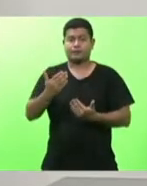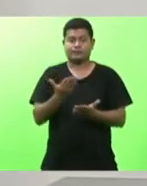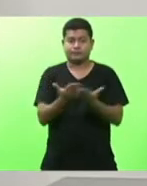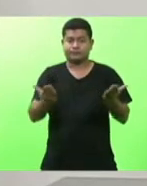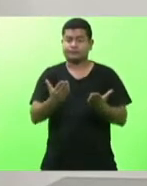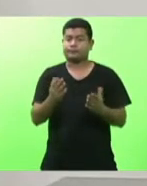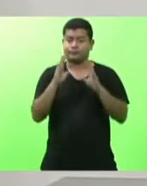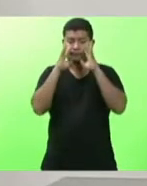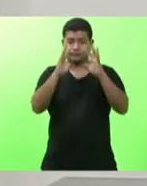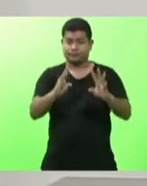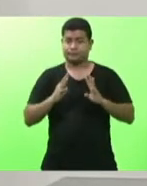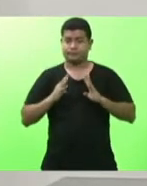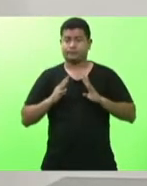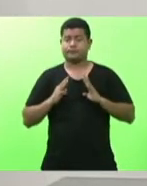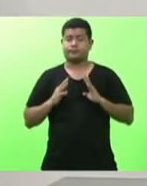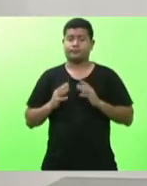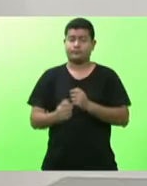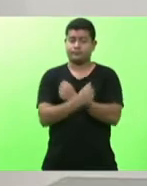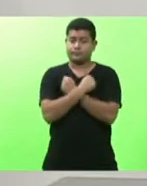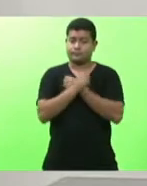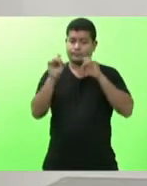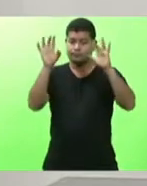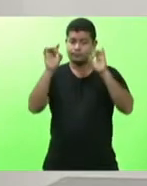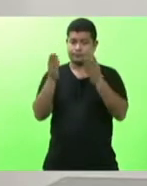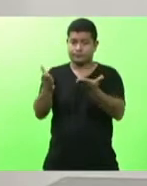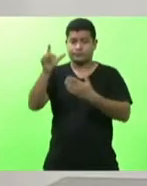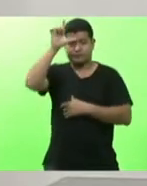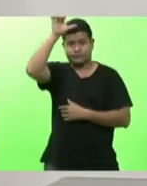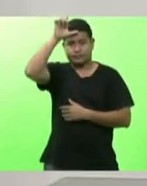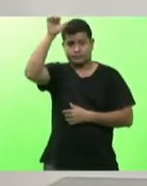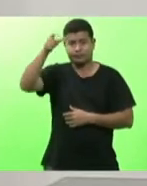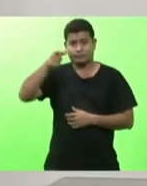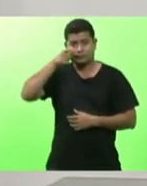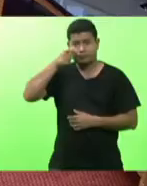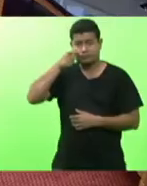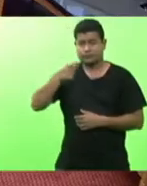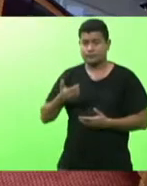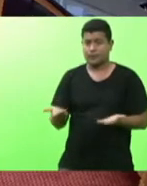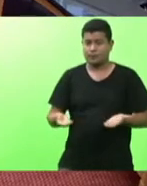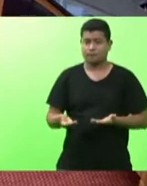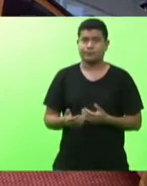atenção. Um abraço especial ao sargento Lima que também nos acompanha nessa tarde.